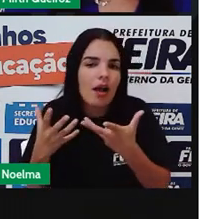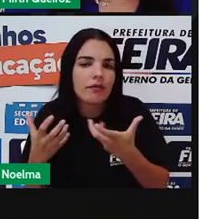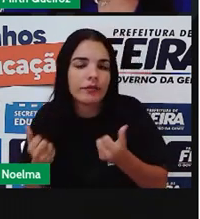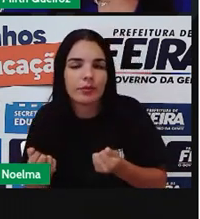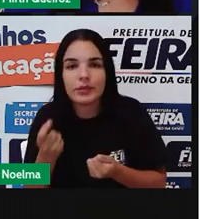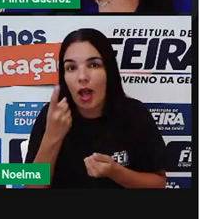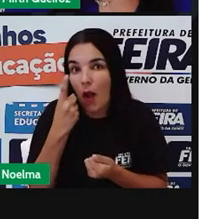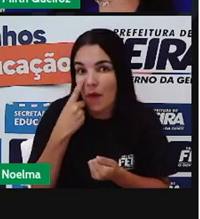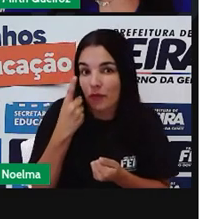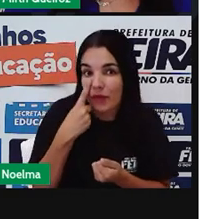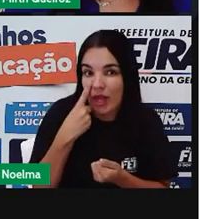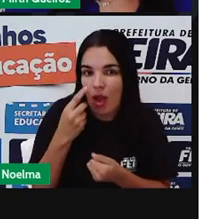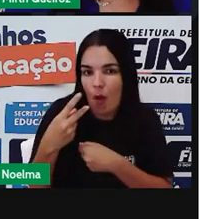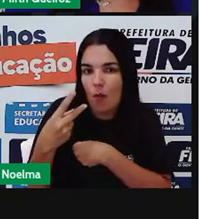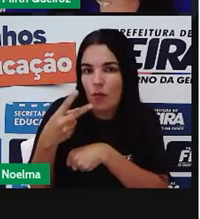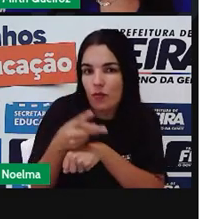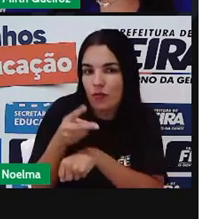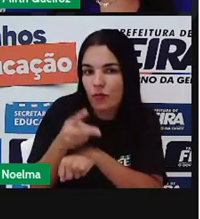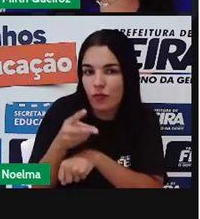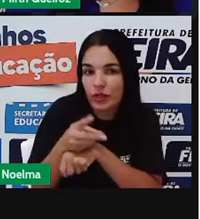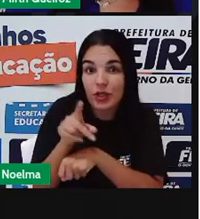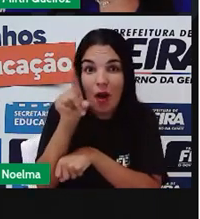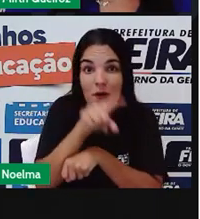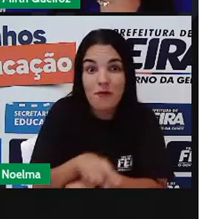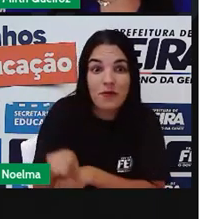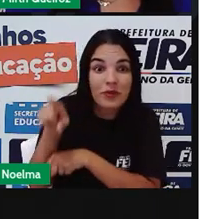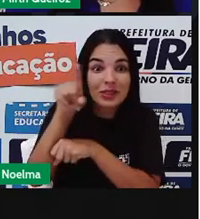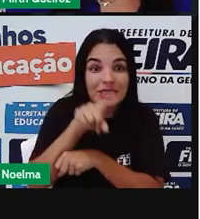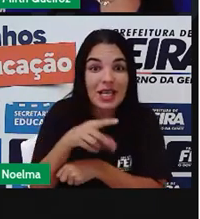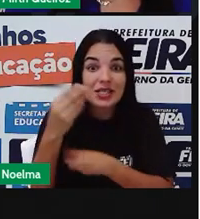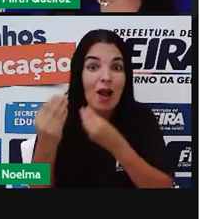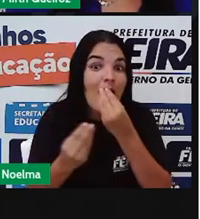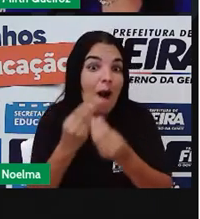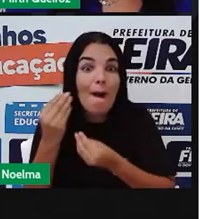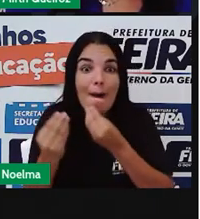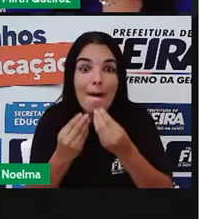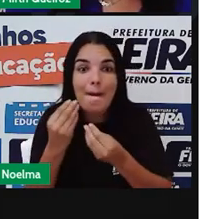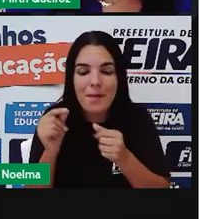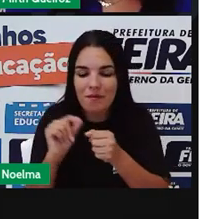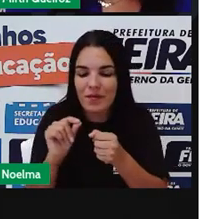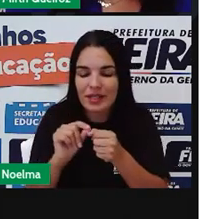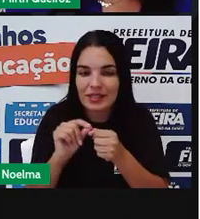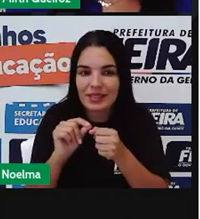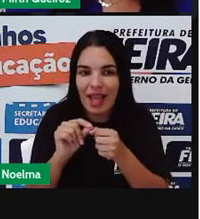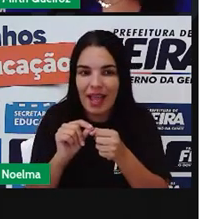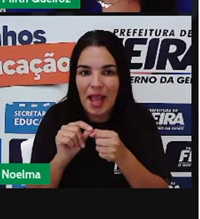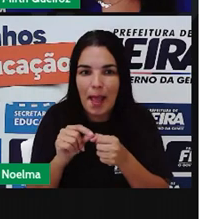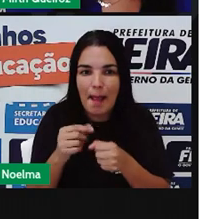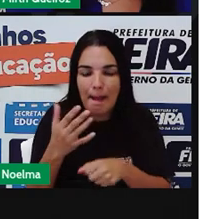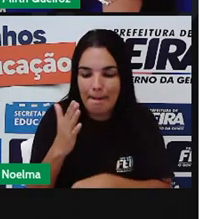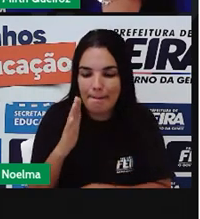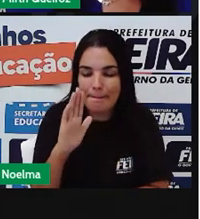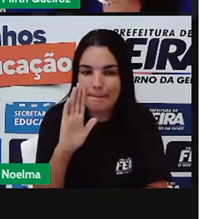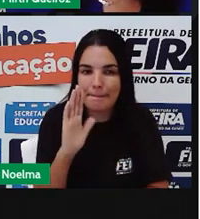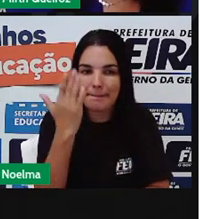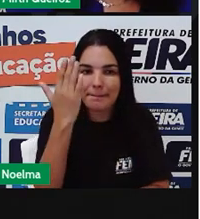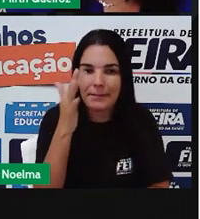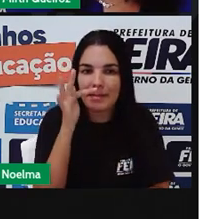a PRO trouxe aqui um vídeo para vocês sobre como fazer muda, certo?